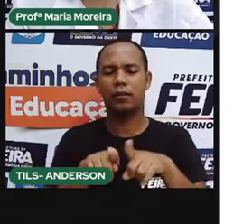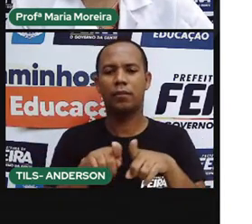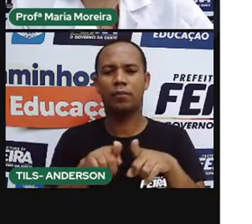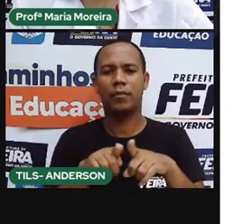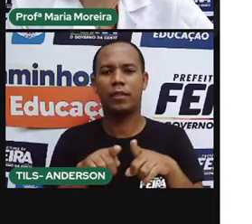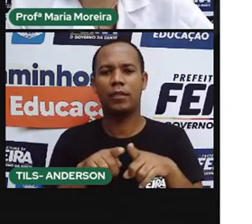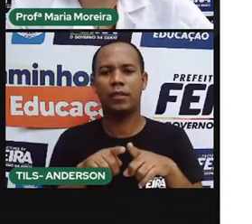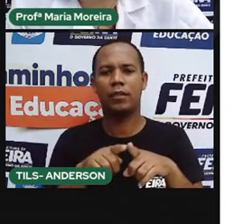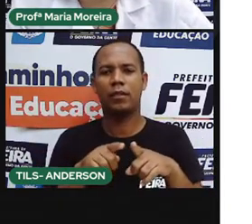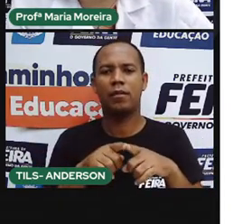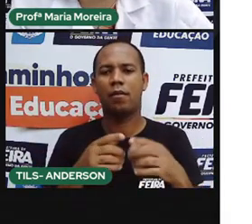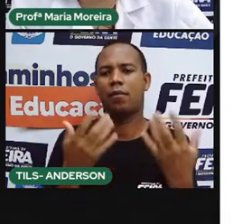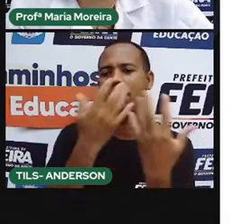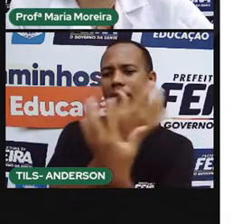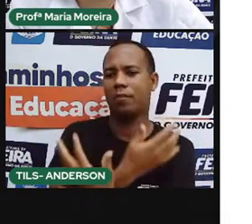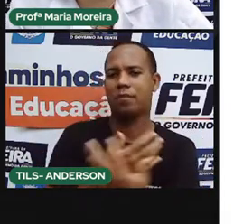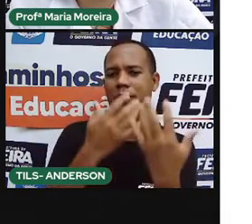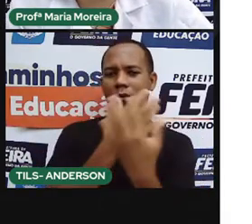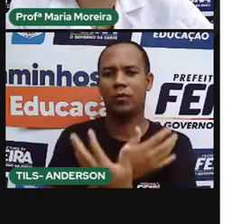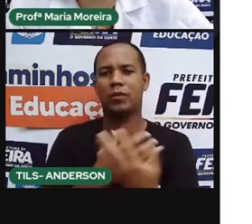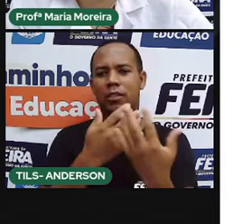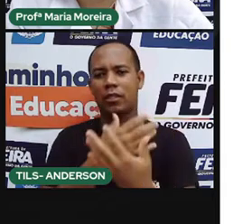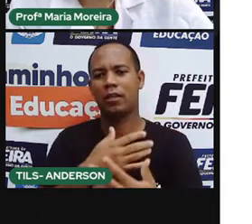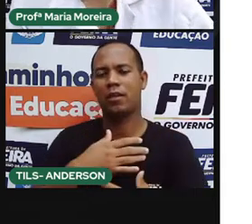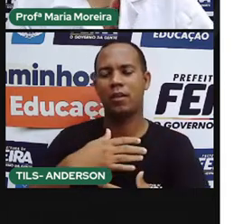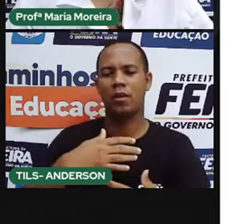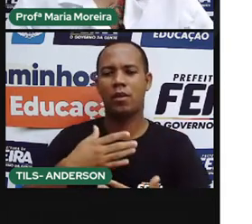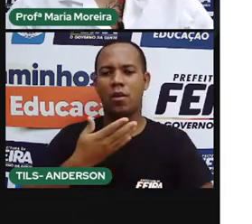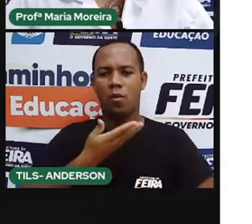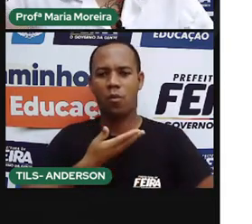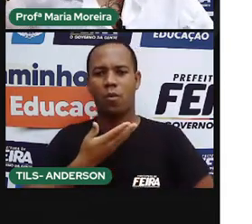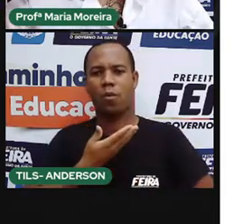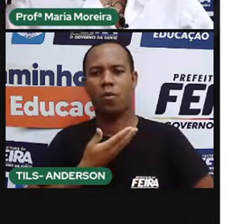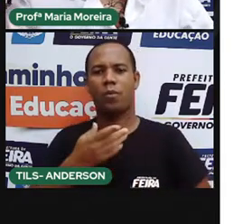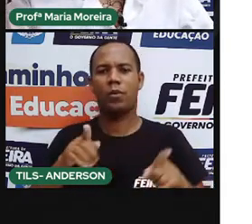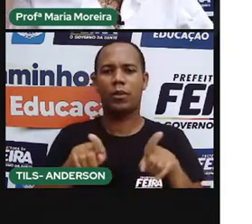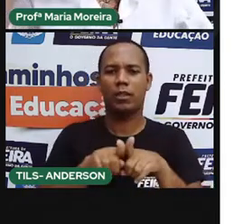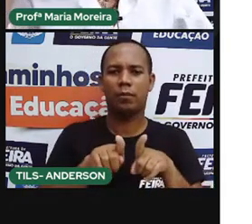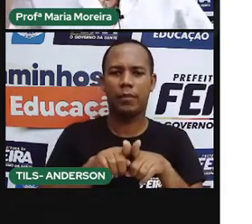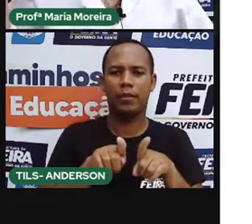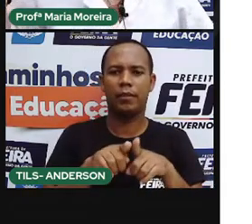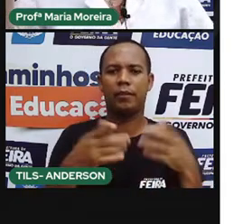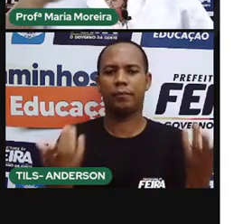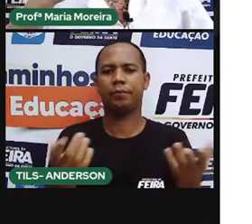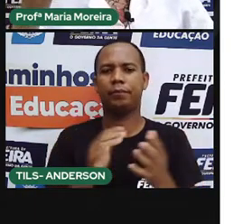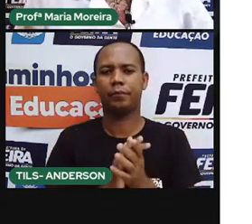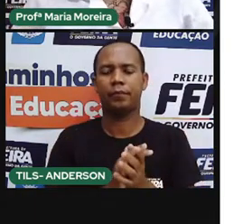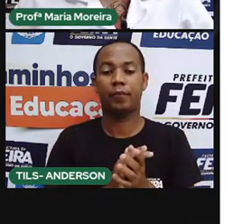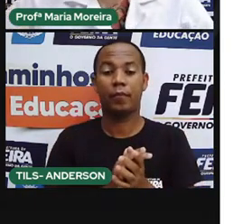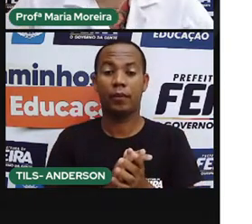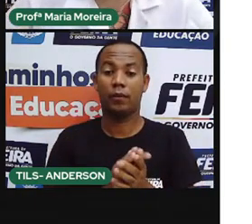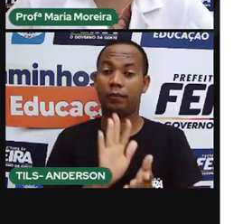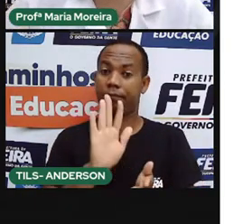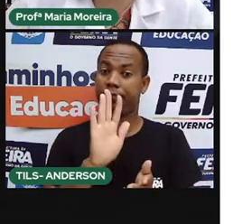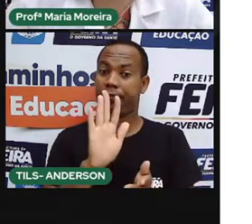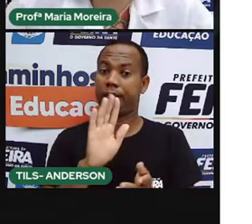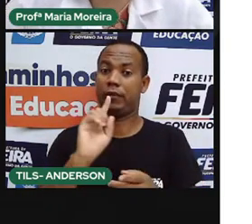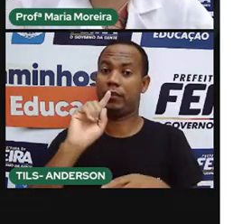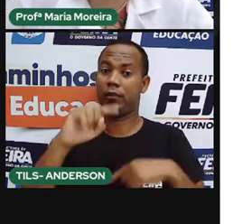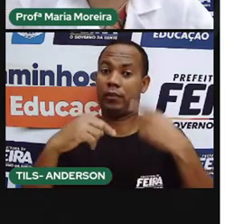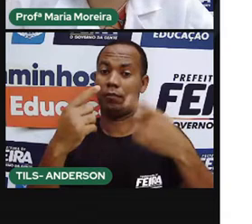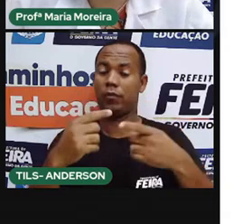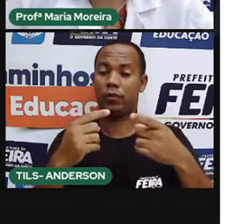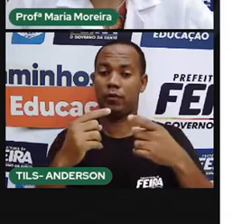costumam pintar o corpo, né, nesses eventos. Inclusive, né, em uma aula que foi para falar sobre essa questão das